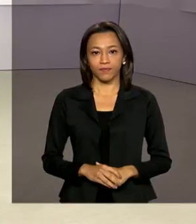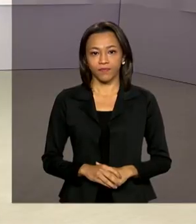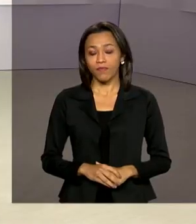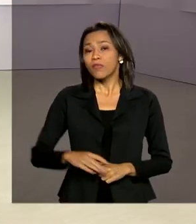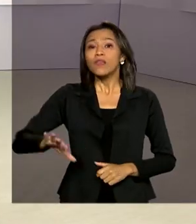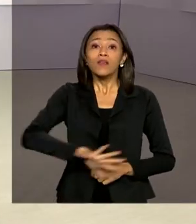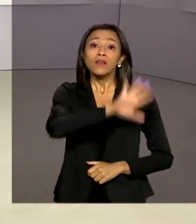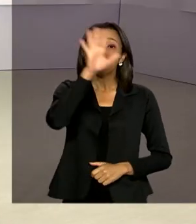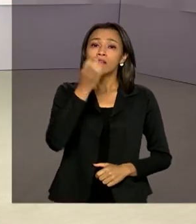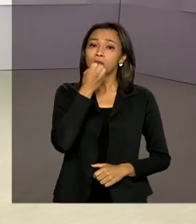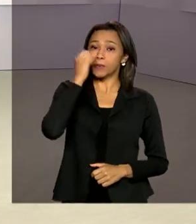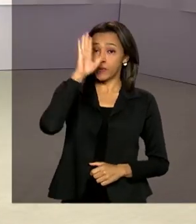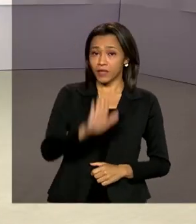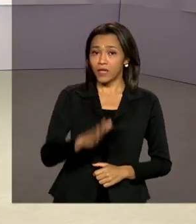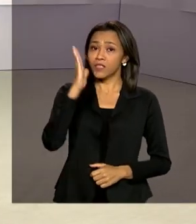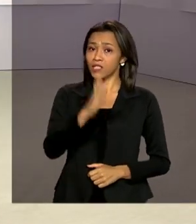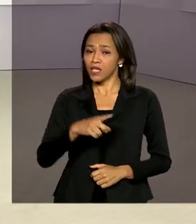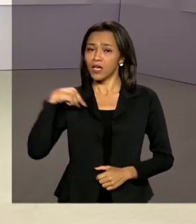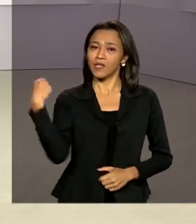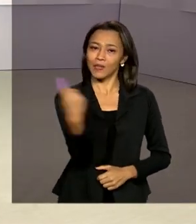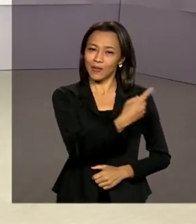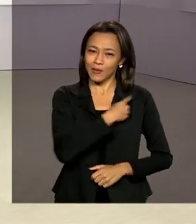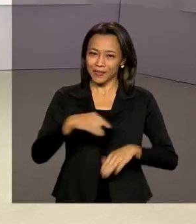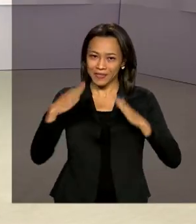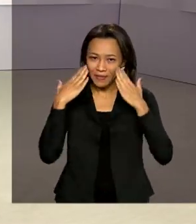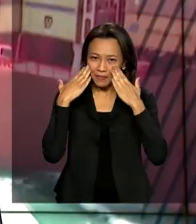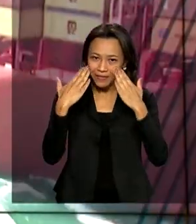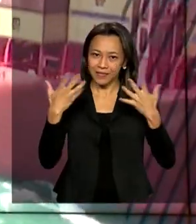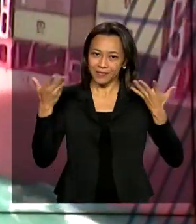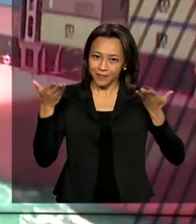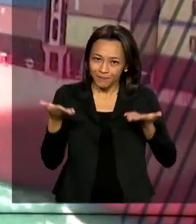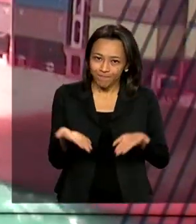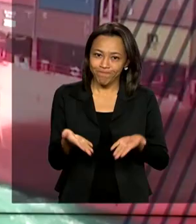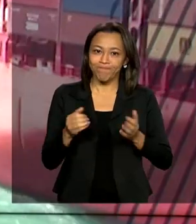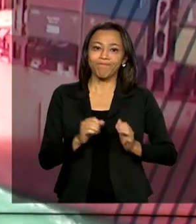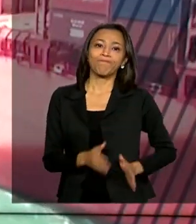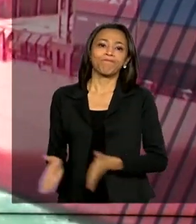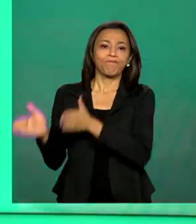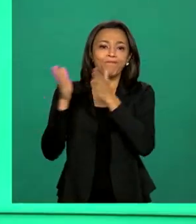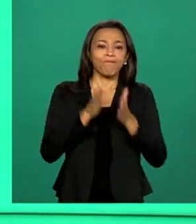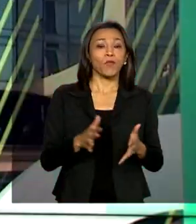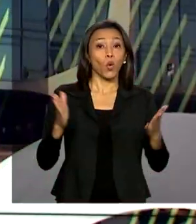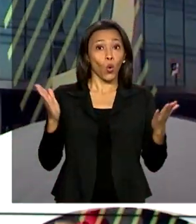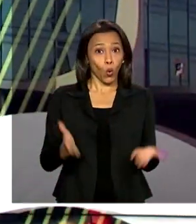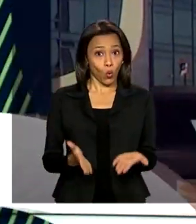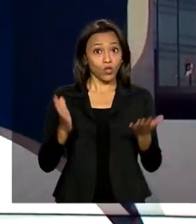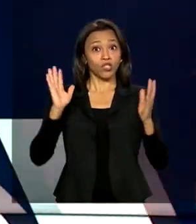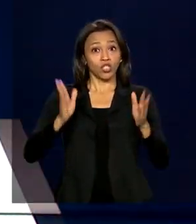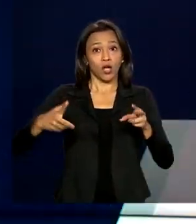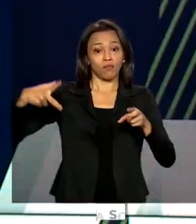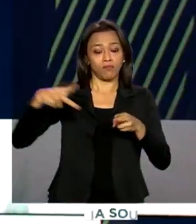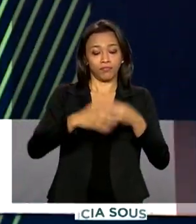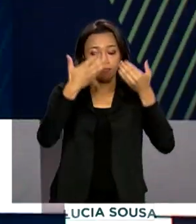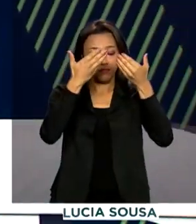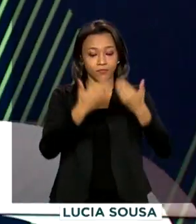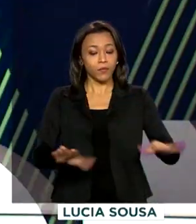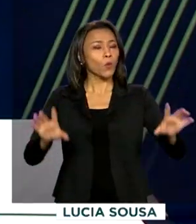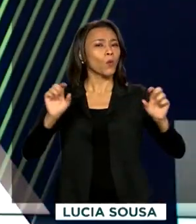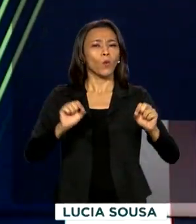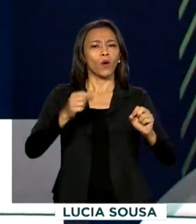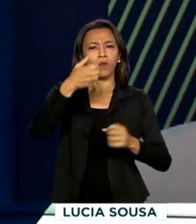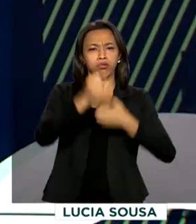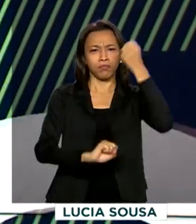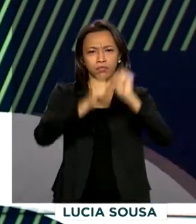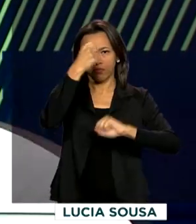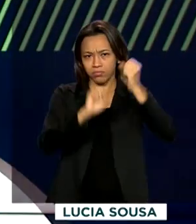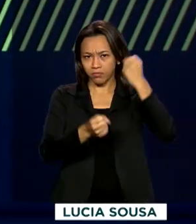Olá, boa tarde. Já estamos de volta com o Governo Agora. Inaugurada hoje oficialmente a usina termoelétrica Porto